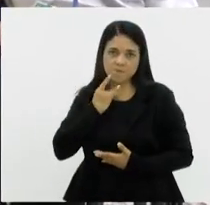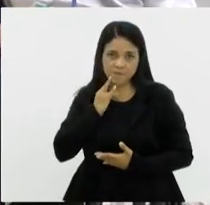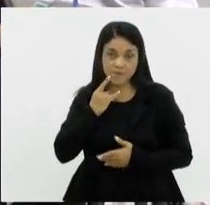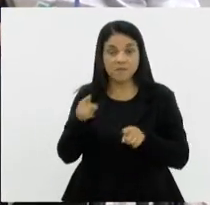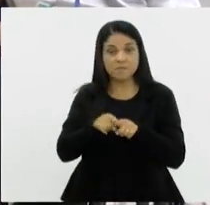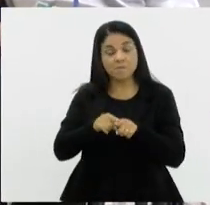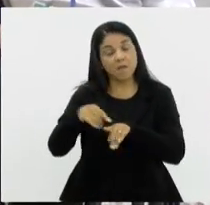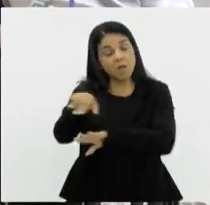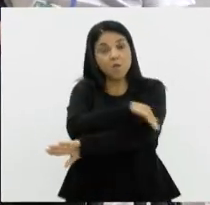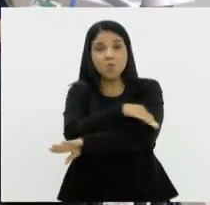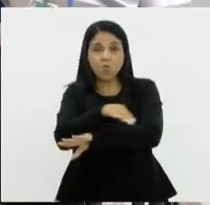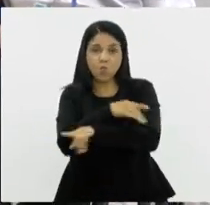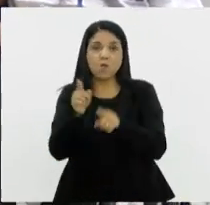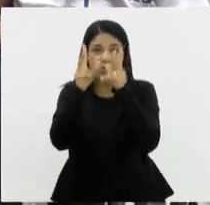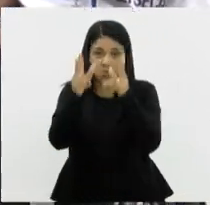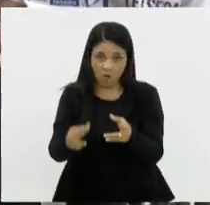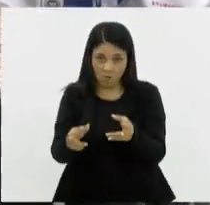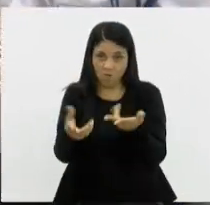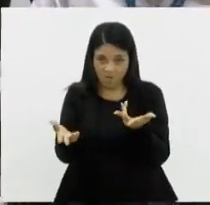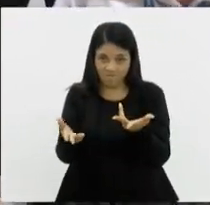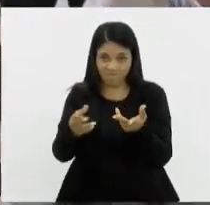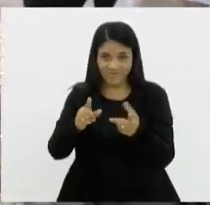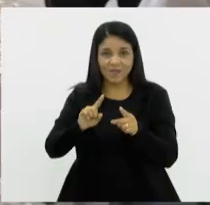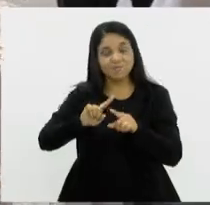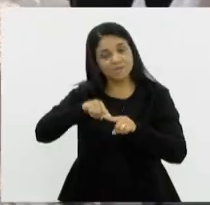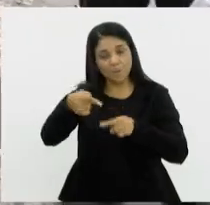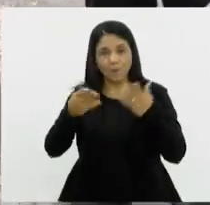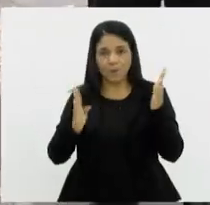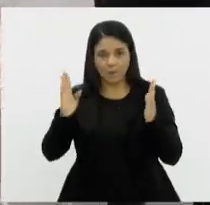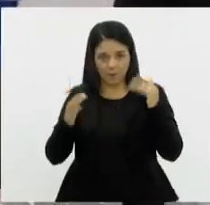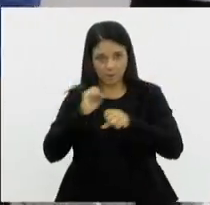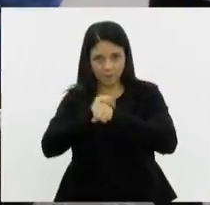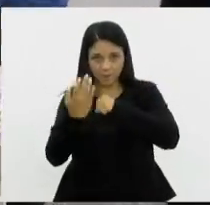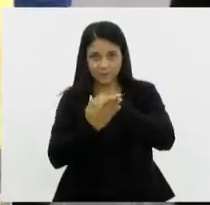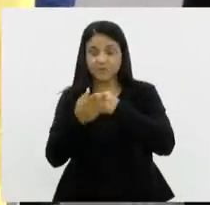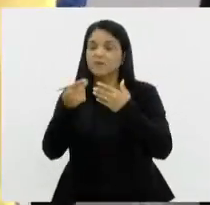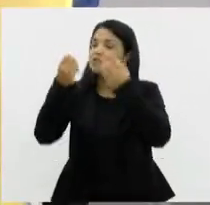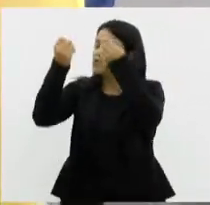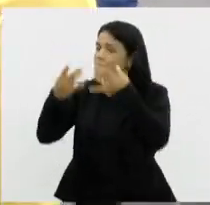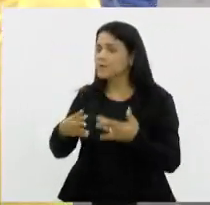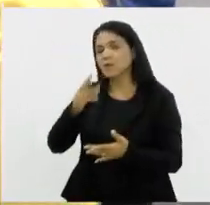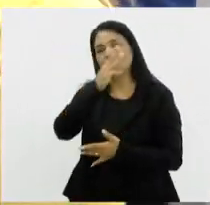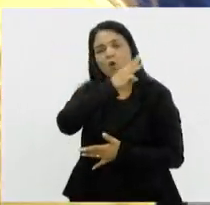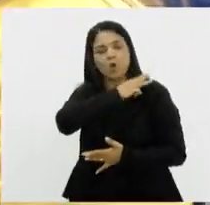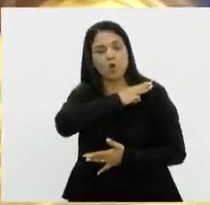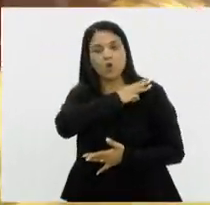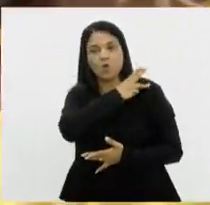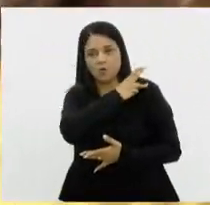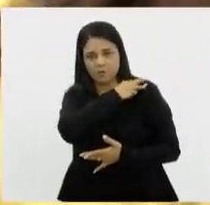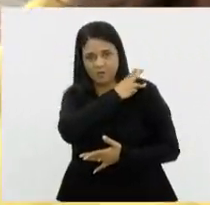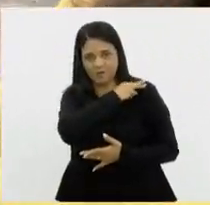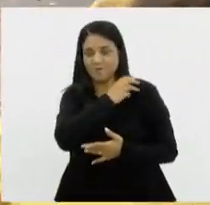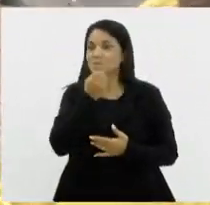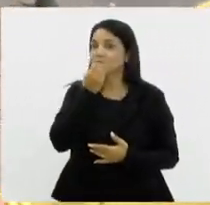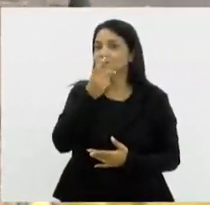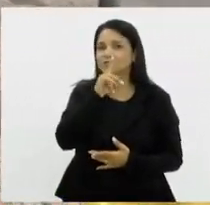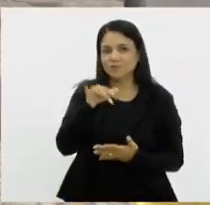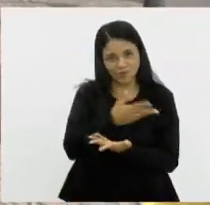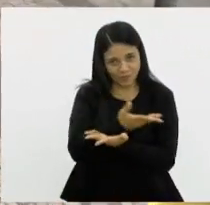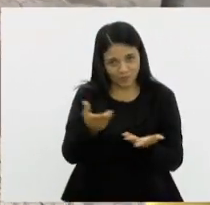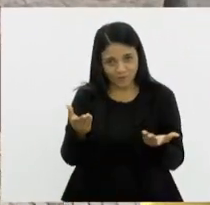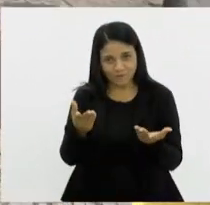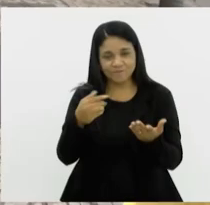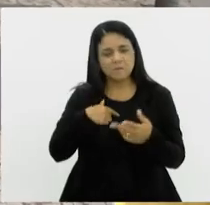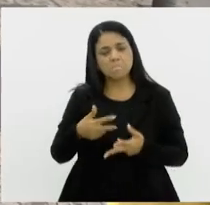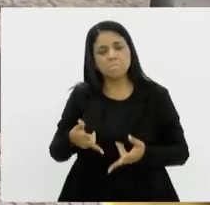para as ruas. A Coronel explica para a gente essa mudança de comportamento pós-pandemia, né, Coronel? Bom dia a todos. A gente tem